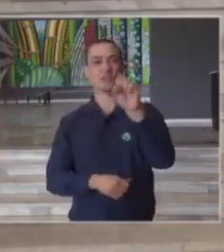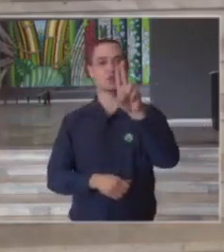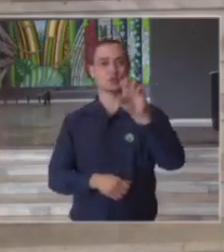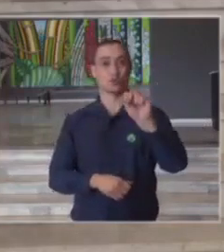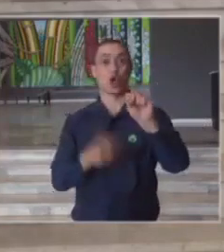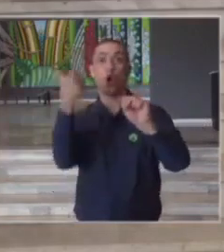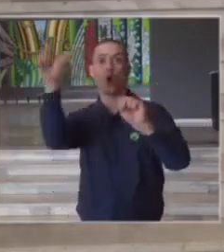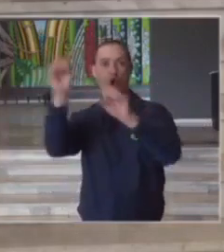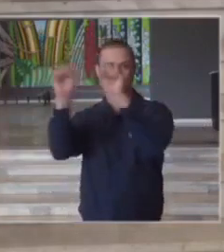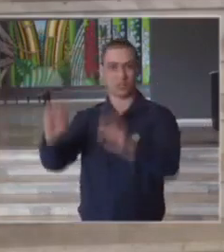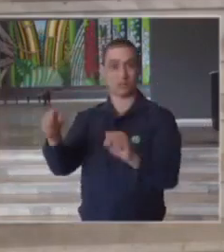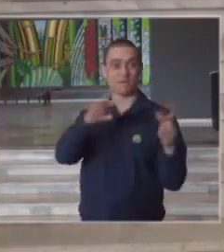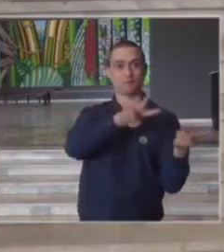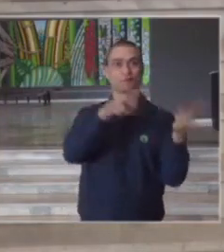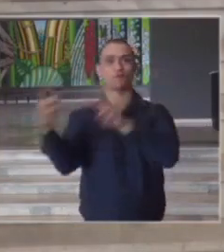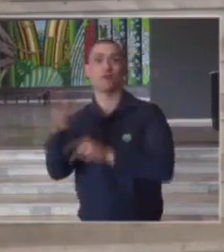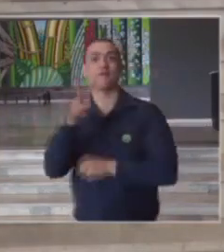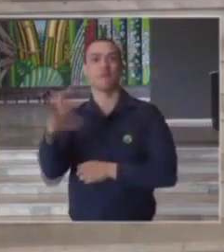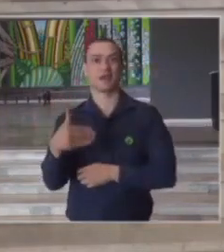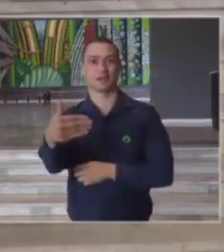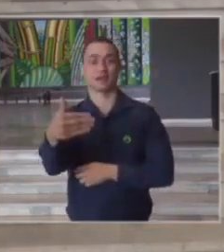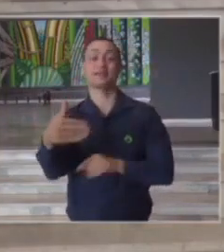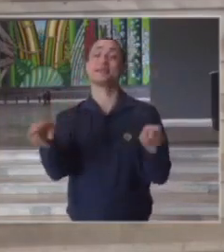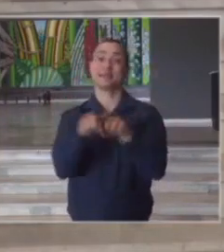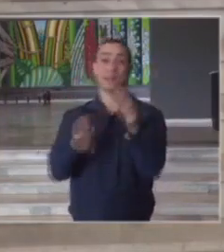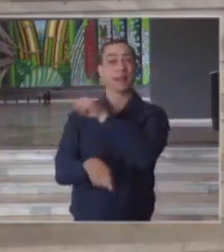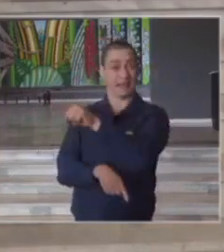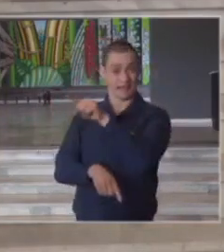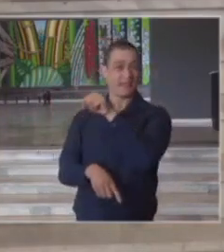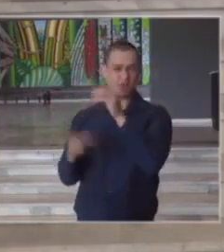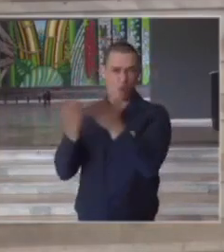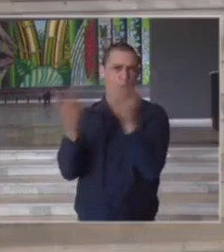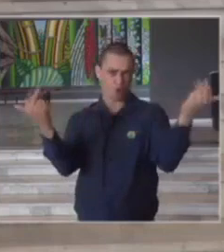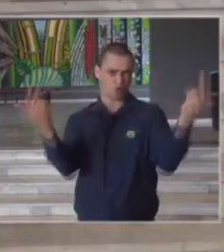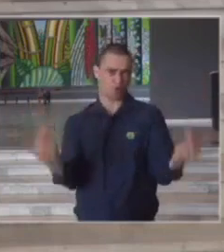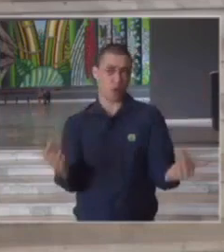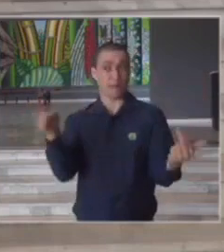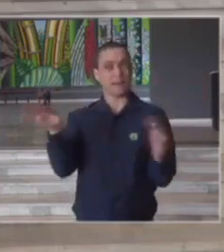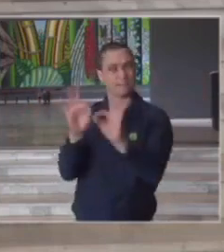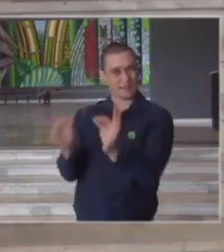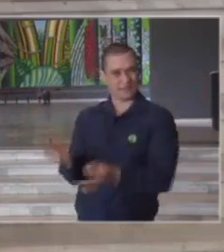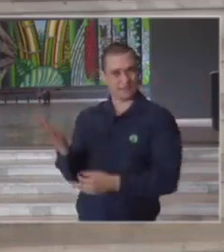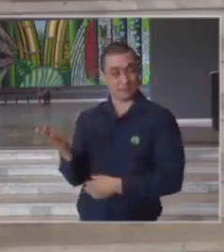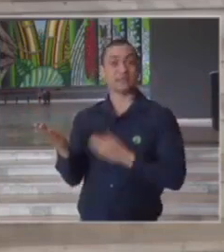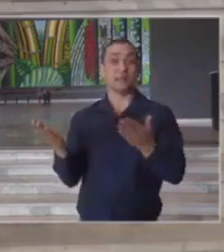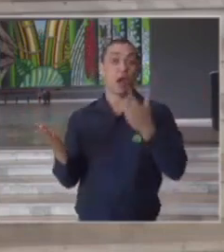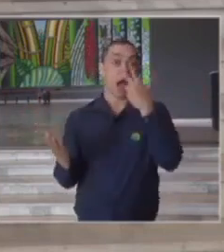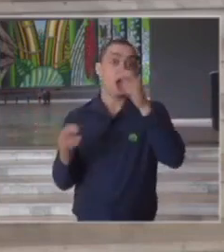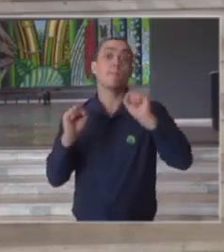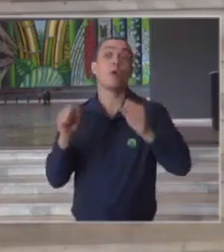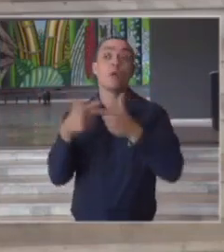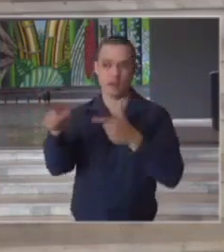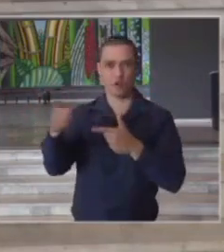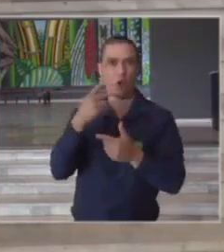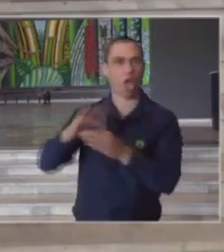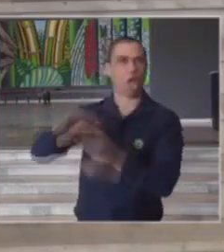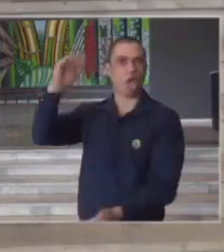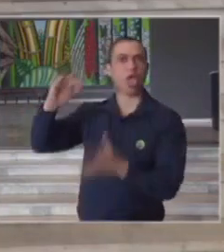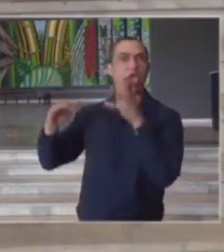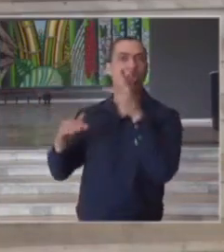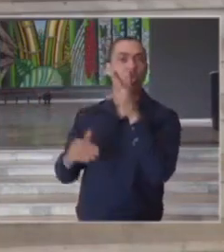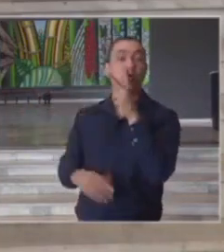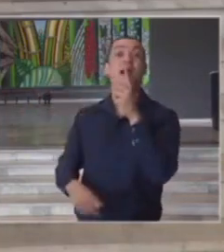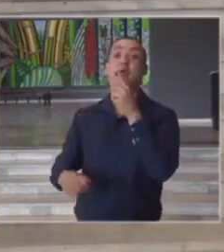sistema e que também fará o mesmo papel então provavelmente aí existe